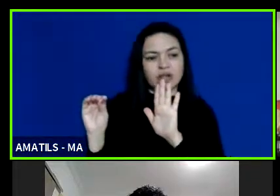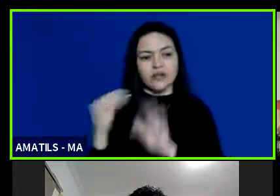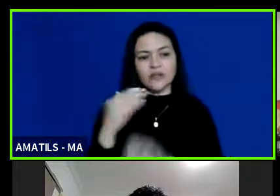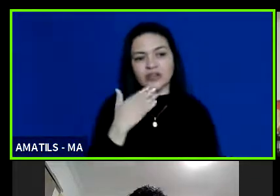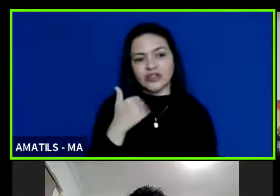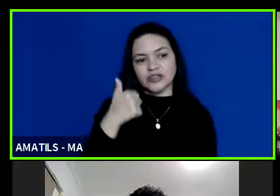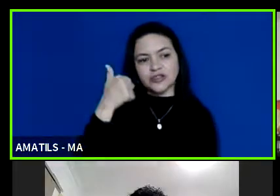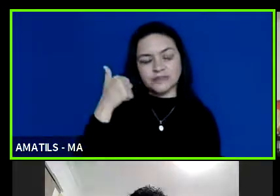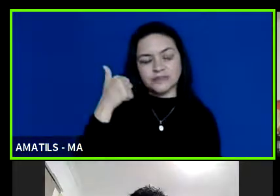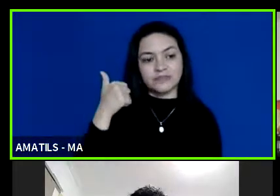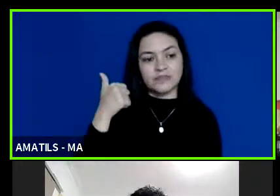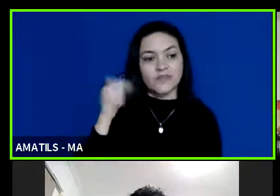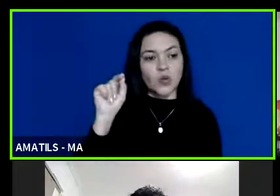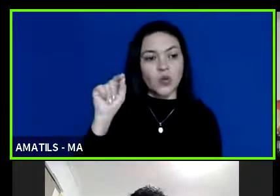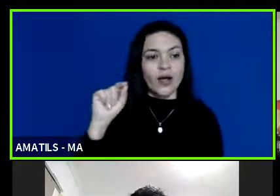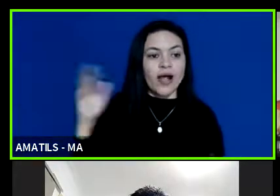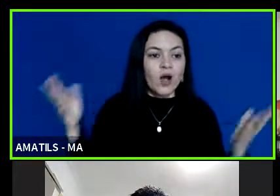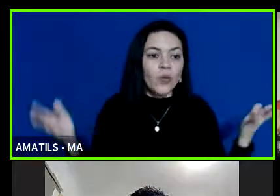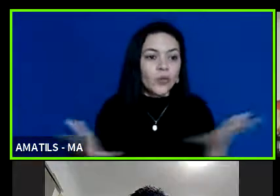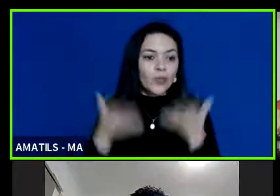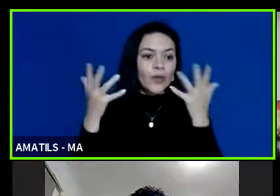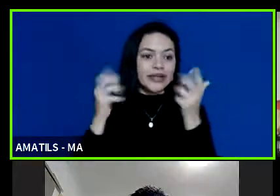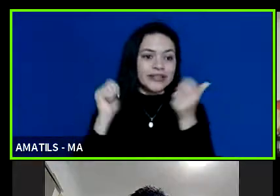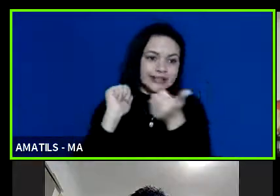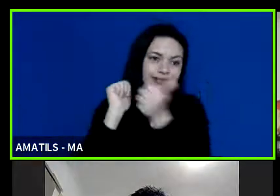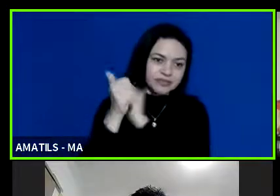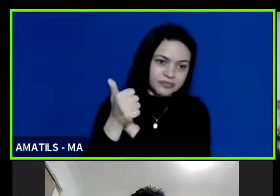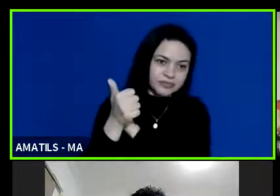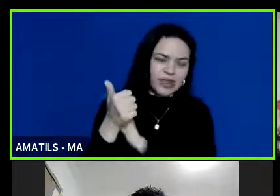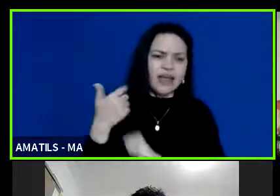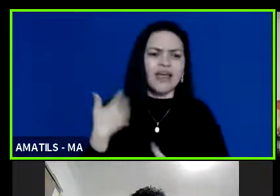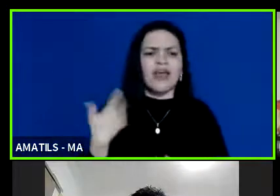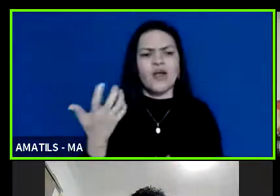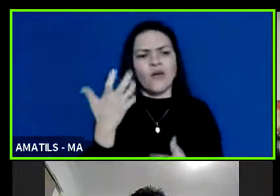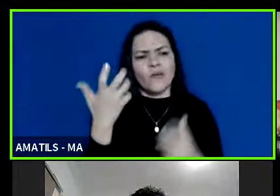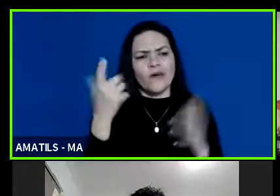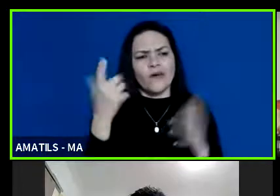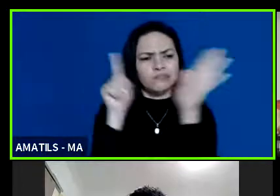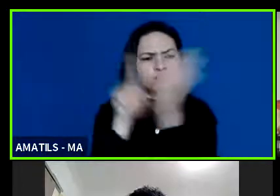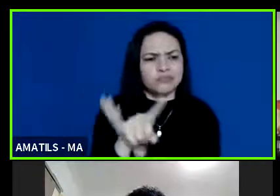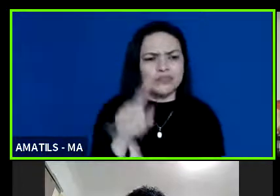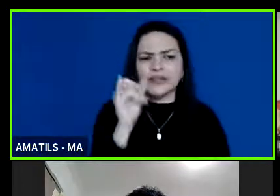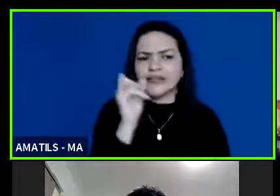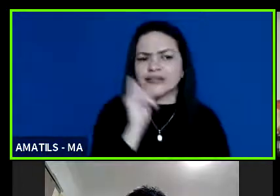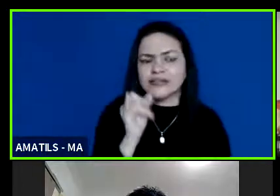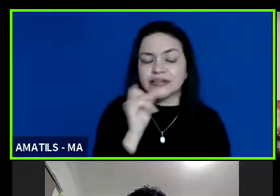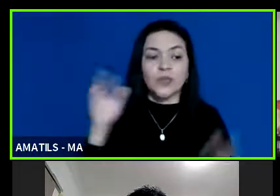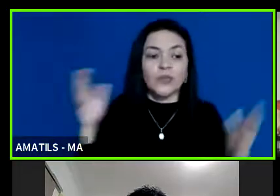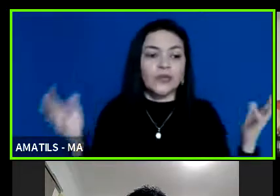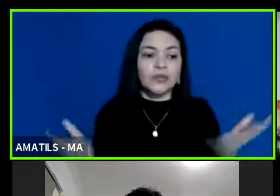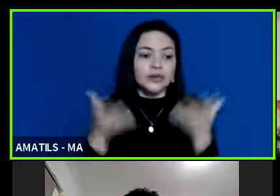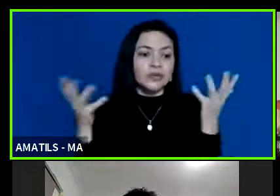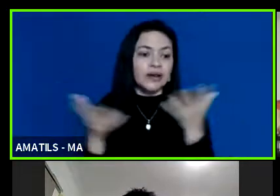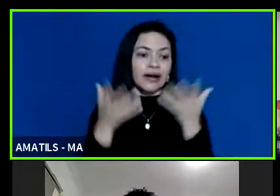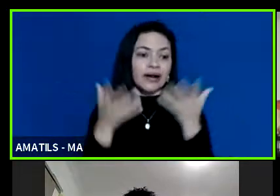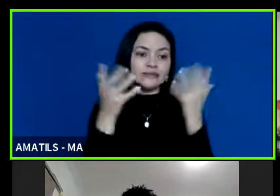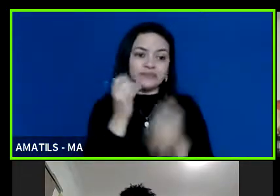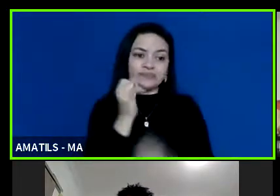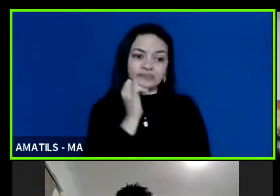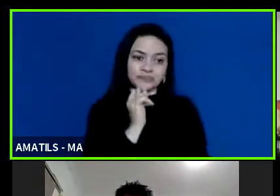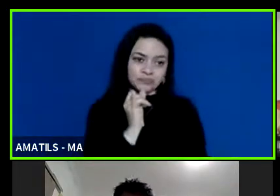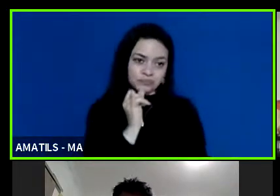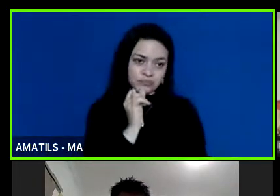incentivo ao esporte eu só quero te fazer uma pergunta a lei de incentivo ao esporte esse recurso que é